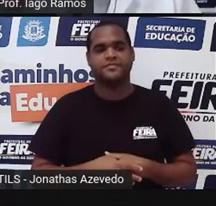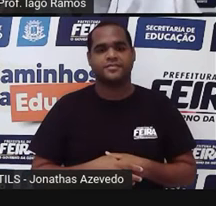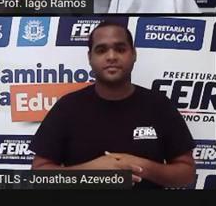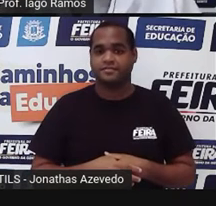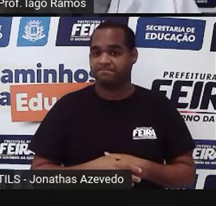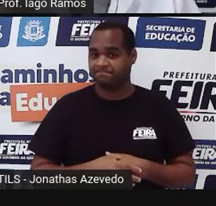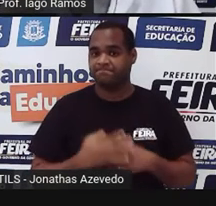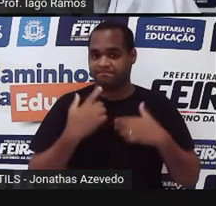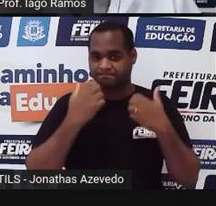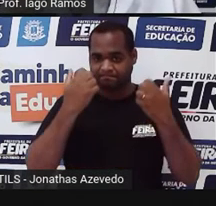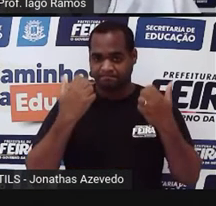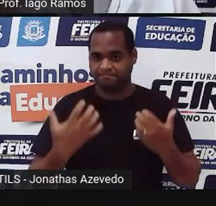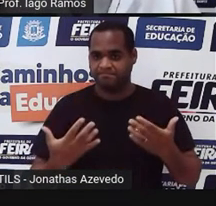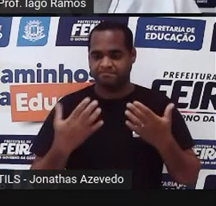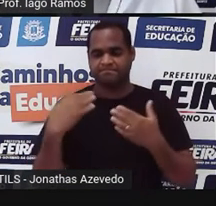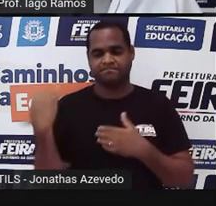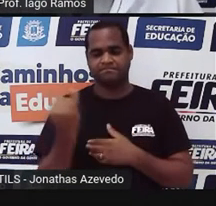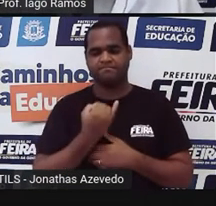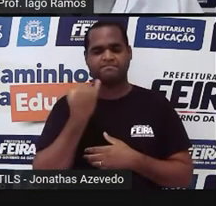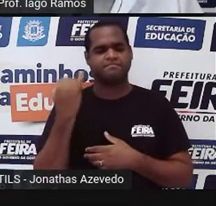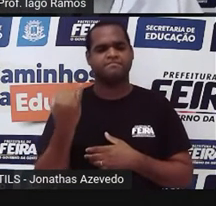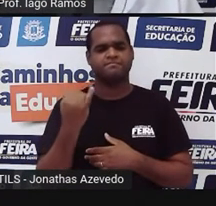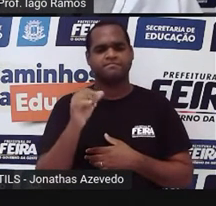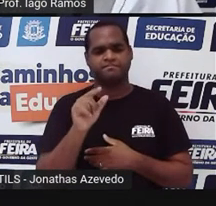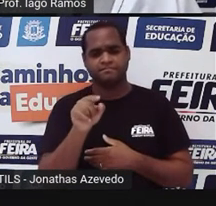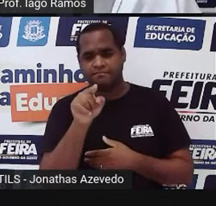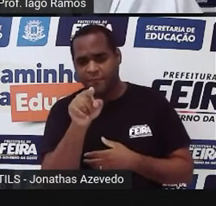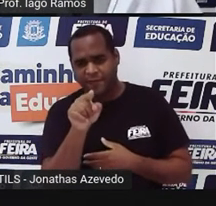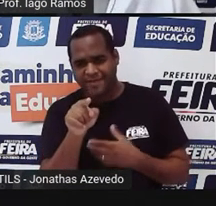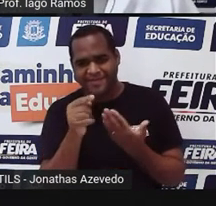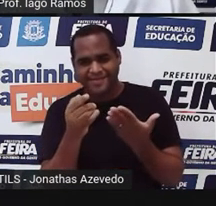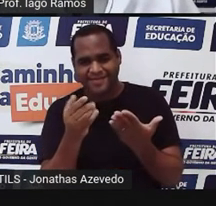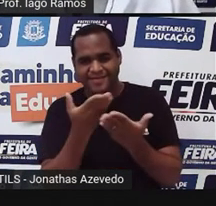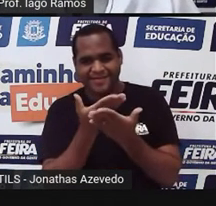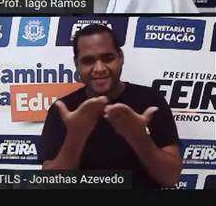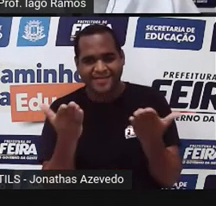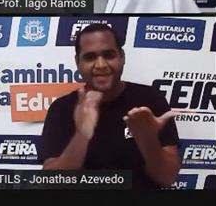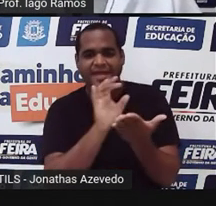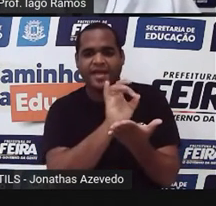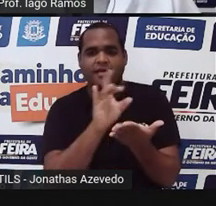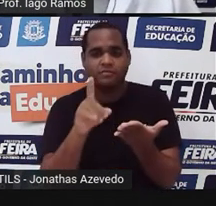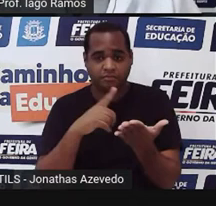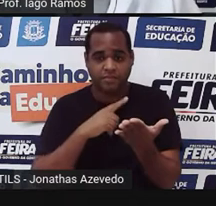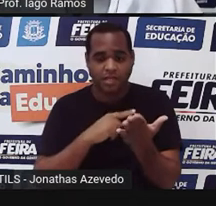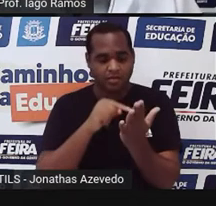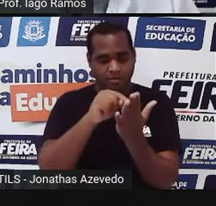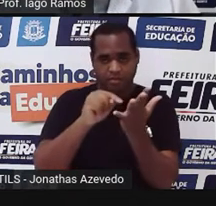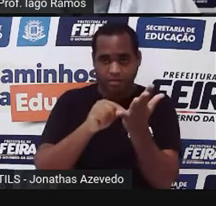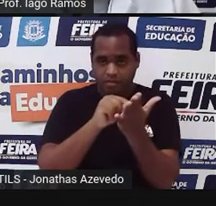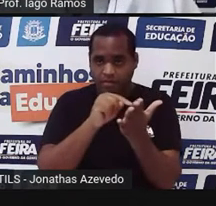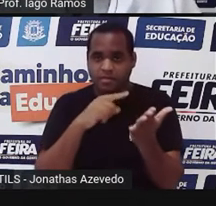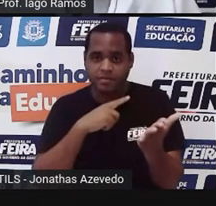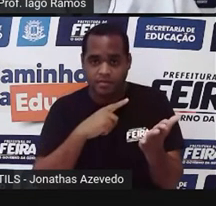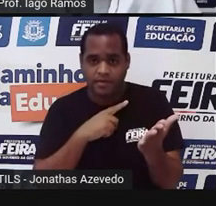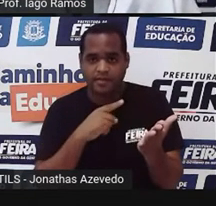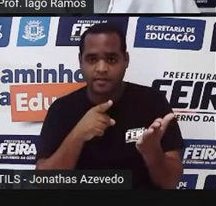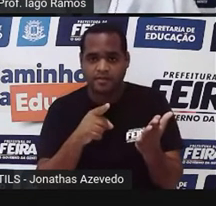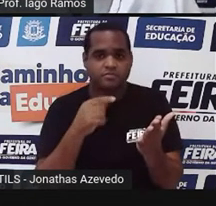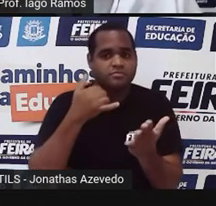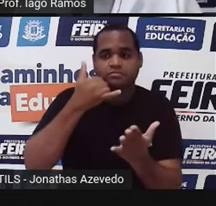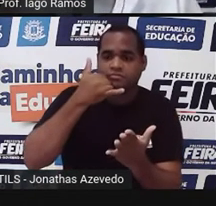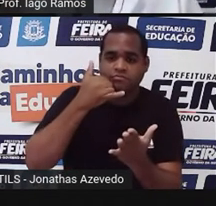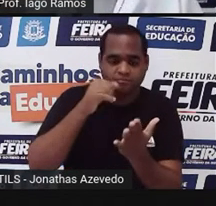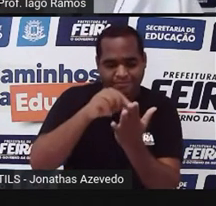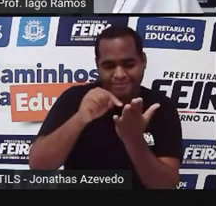Deixa eu te fazer uma coisinha aqui interessante. Você aí do outro lado, tá com a calculadorazinha na mão, a calculadora do celular